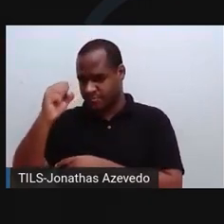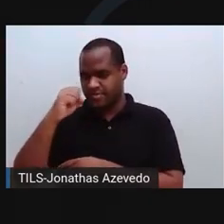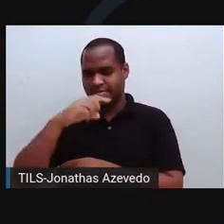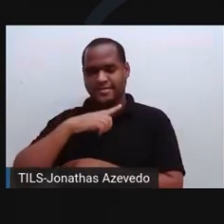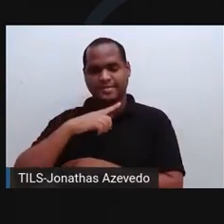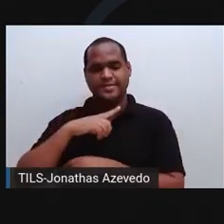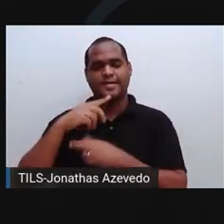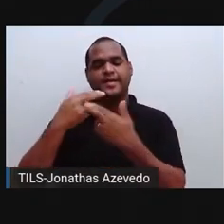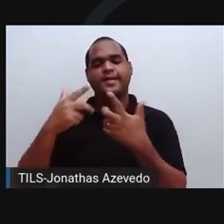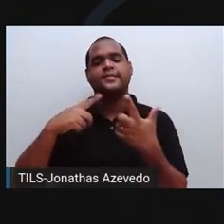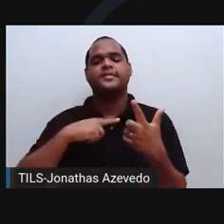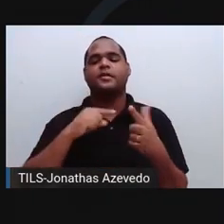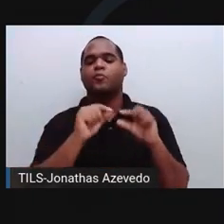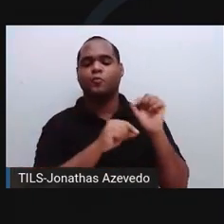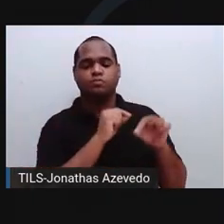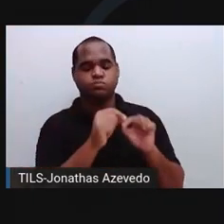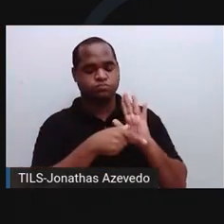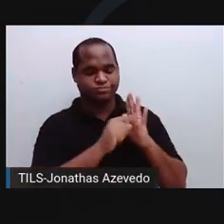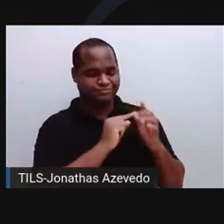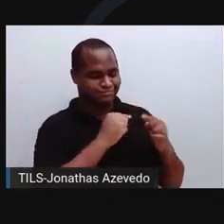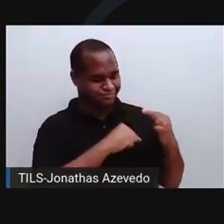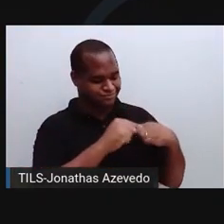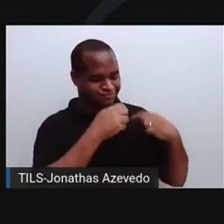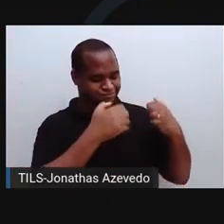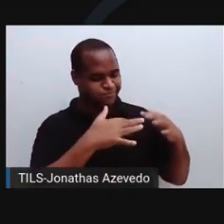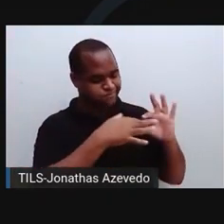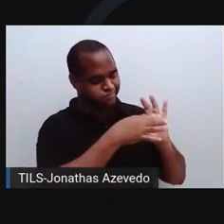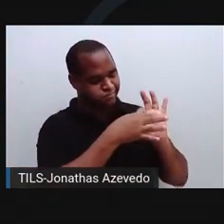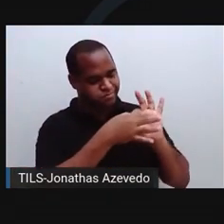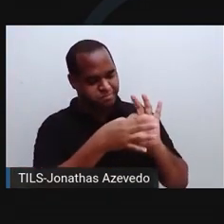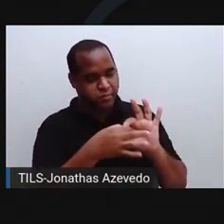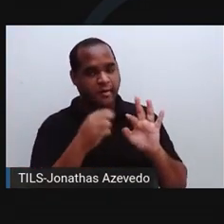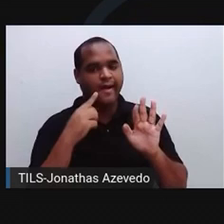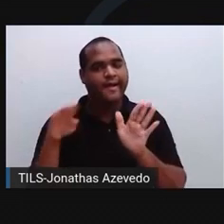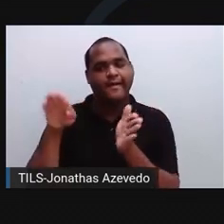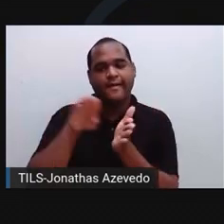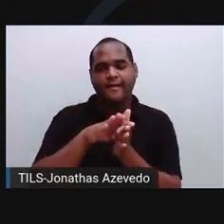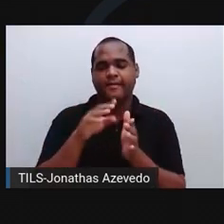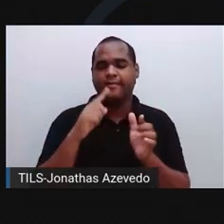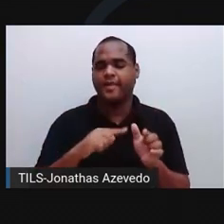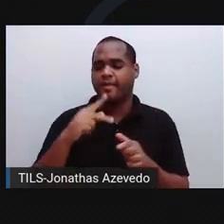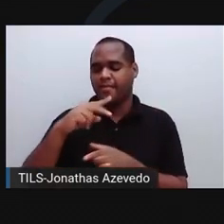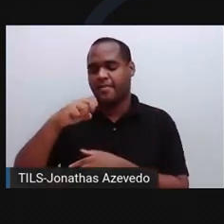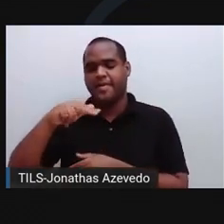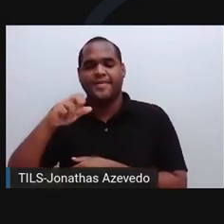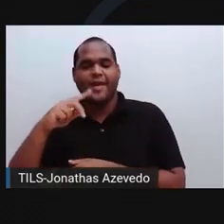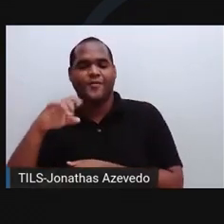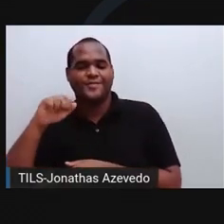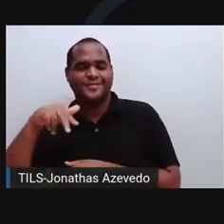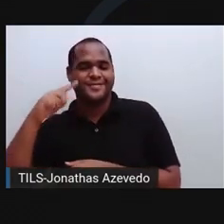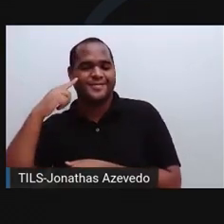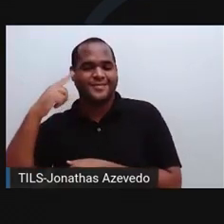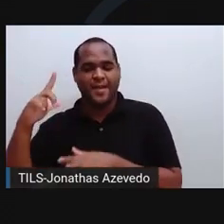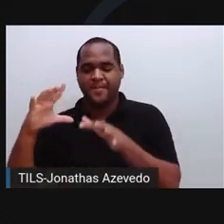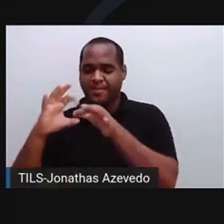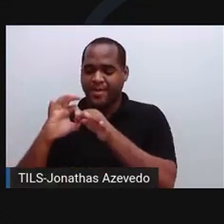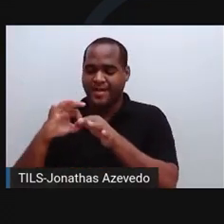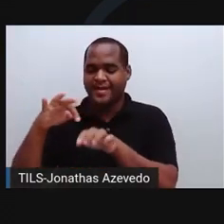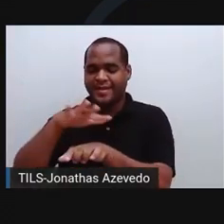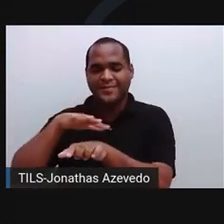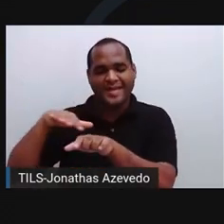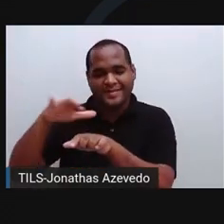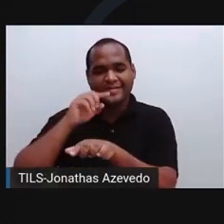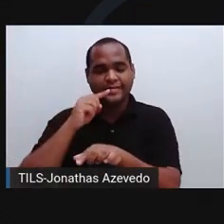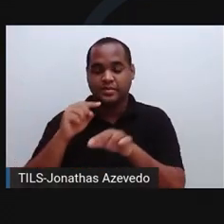viaja pelo axônio até chegar no terminal axonal. O espaço entre o neurônio pré-sináptico